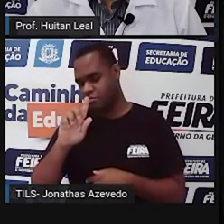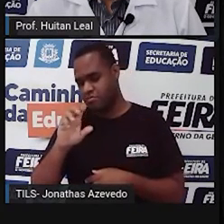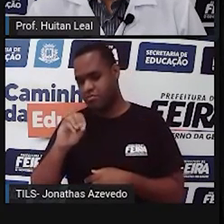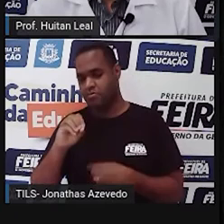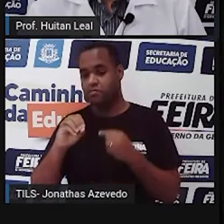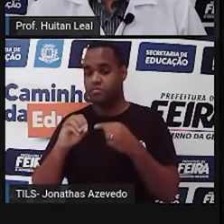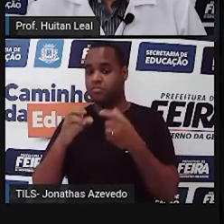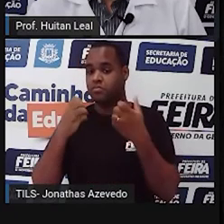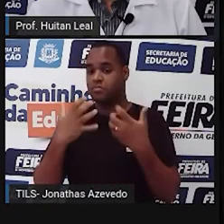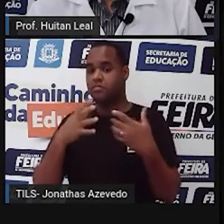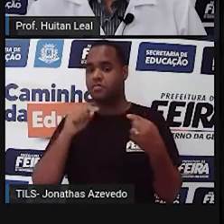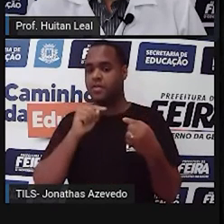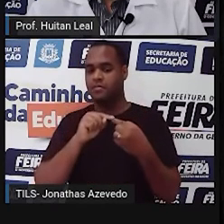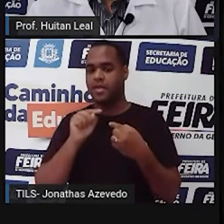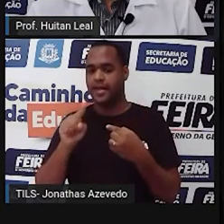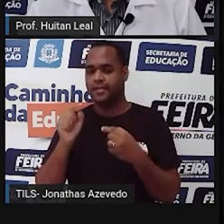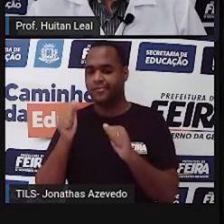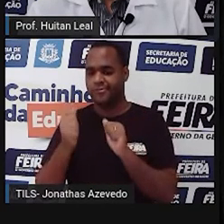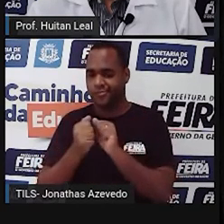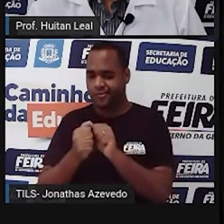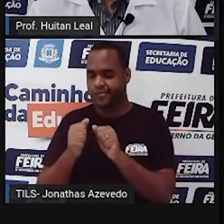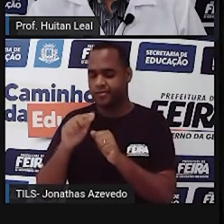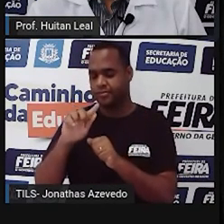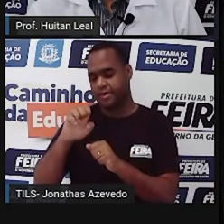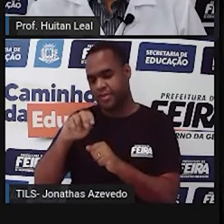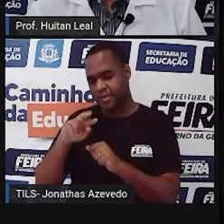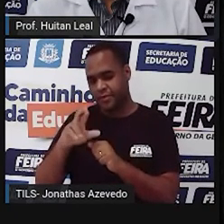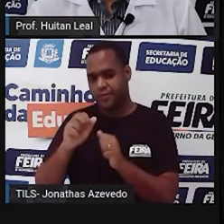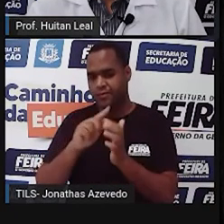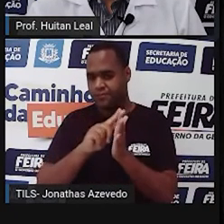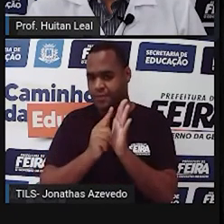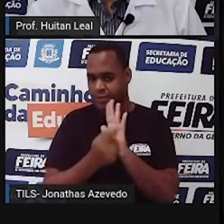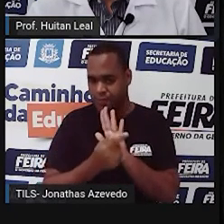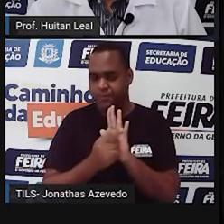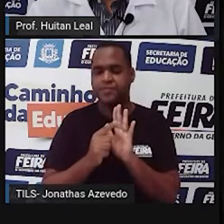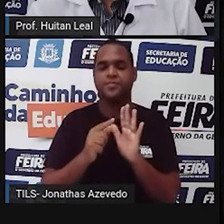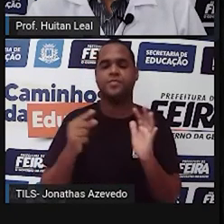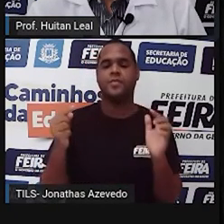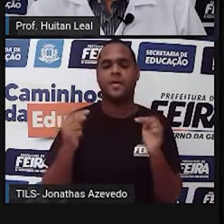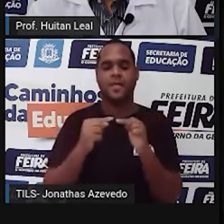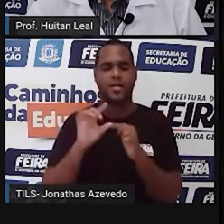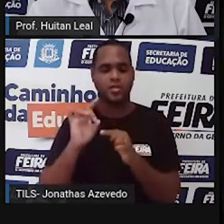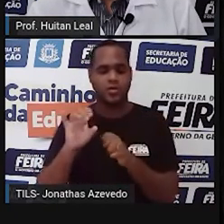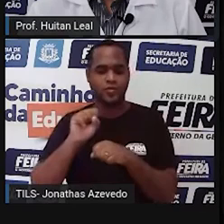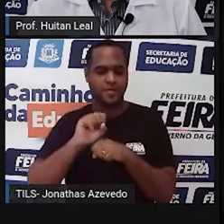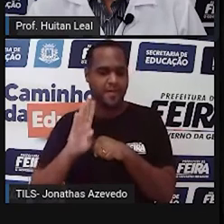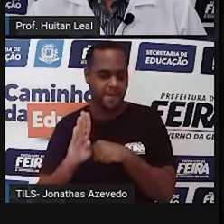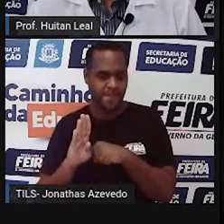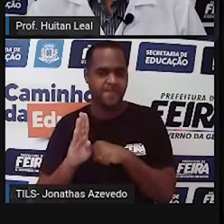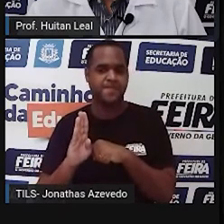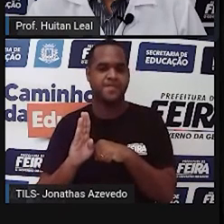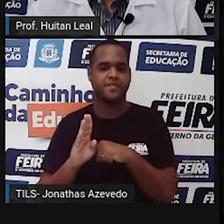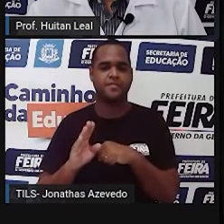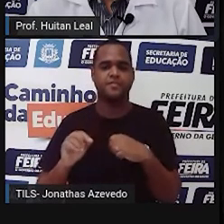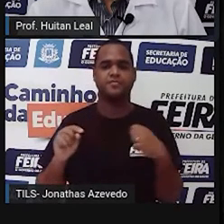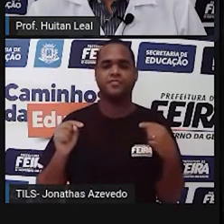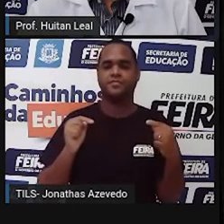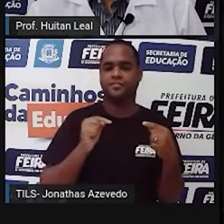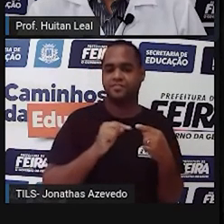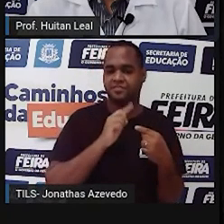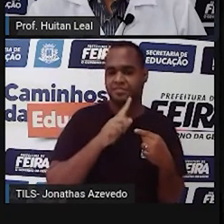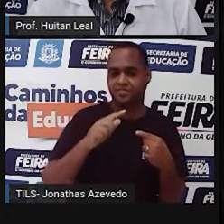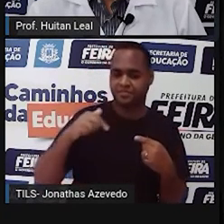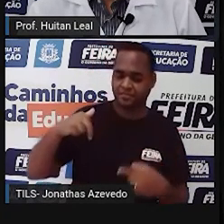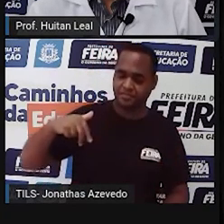artigo, ele acompanha o gênero do substantivo. Seria o pé, não é? Mas aqui, andava a pé.